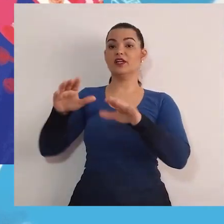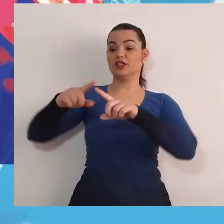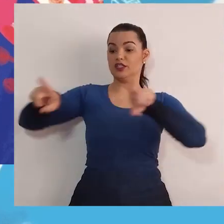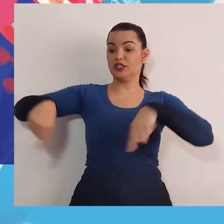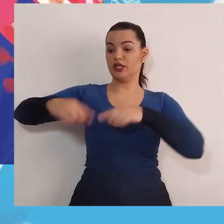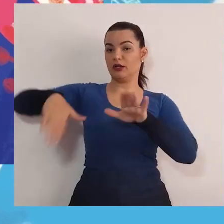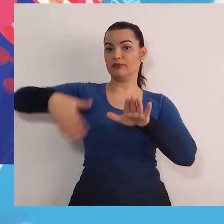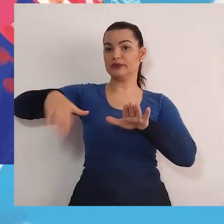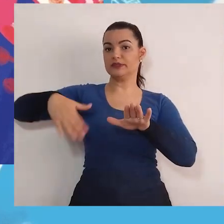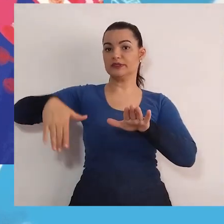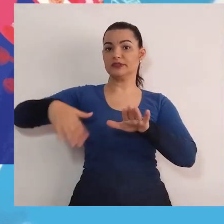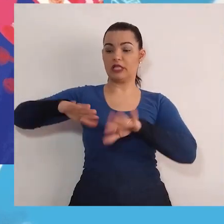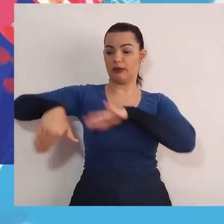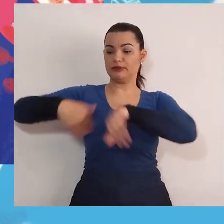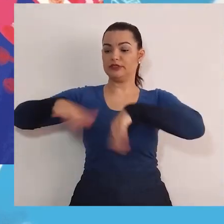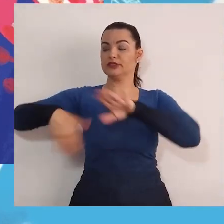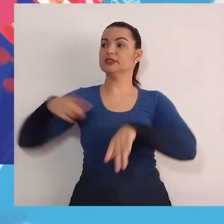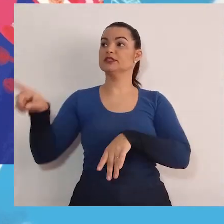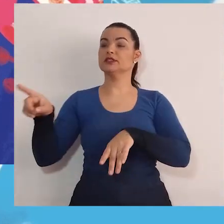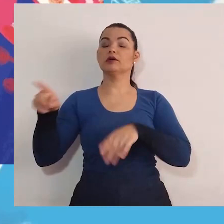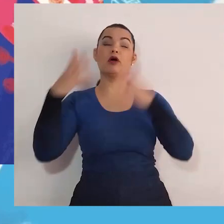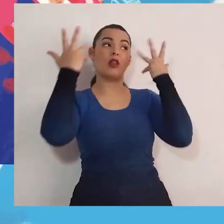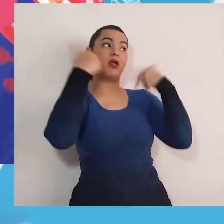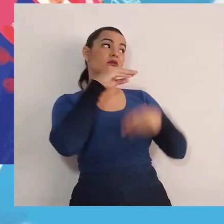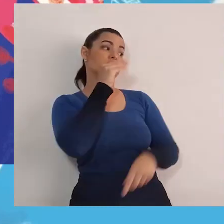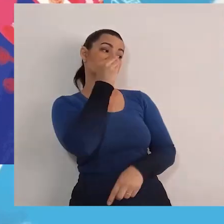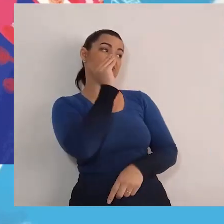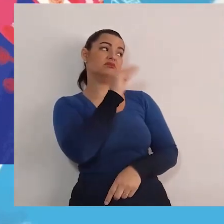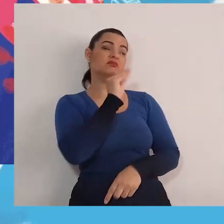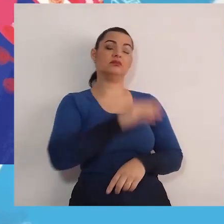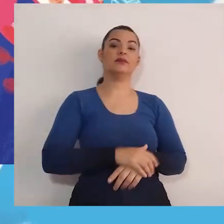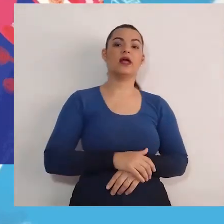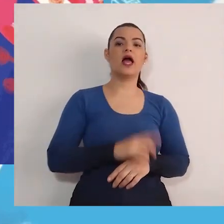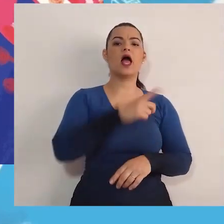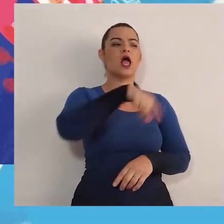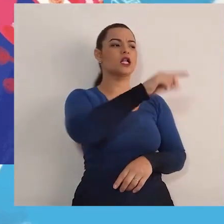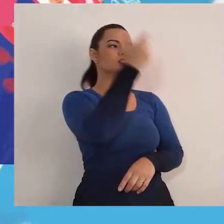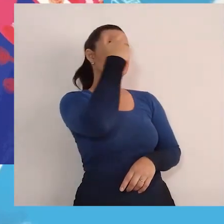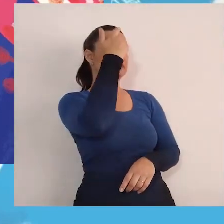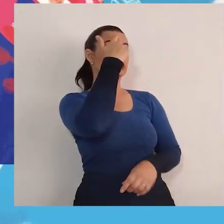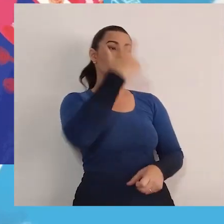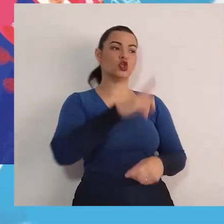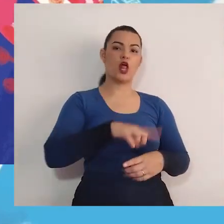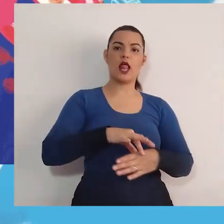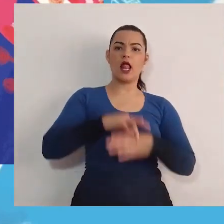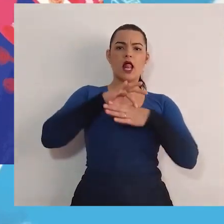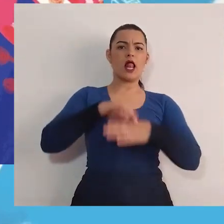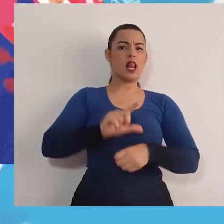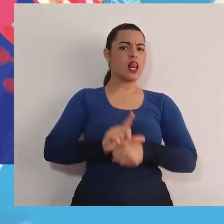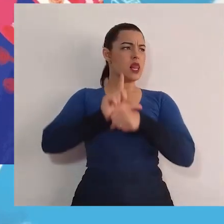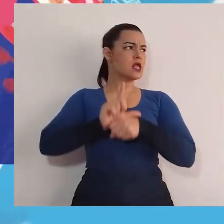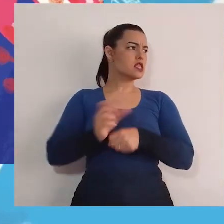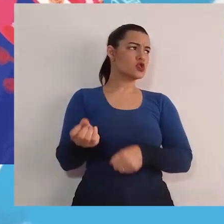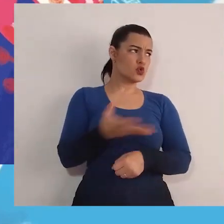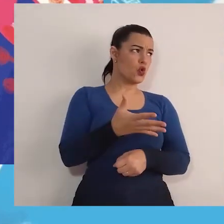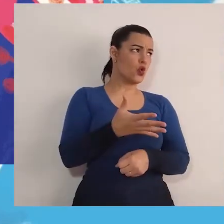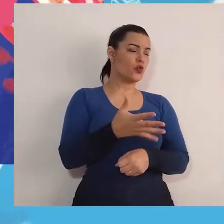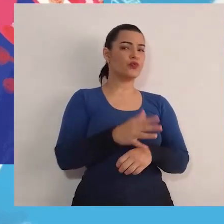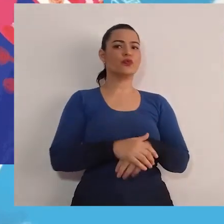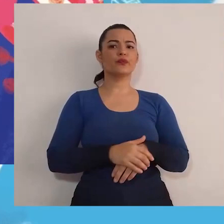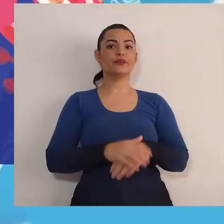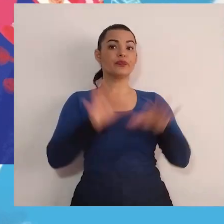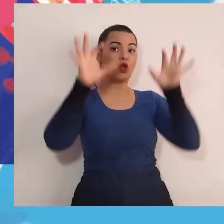estavam pensando uma forma de eleger um novo líder. E a coruja disse, Sejamos uma democracia!